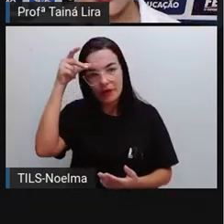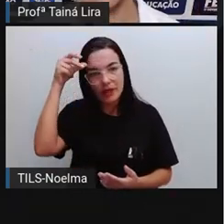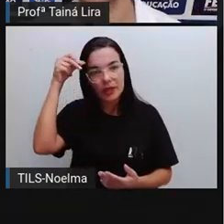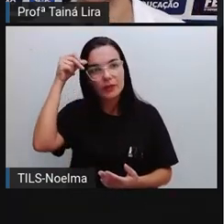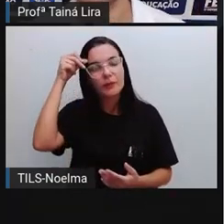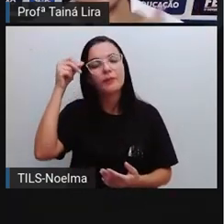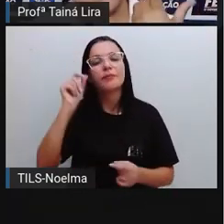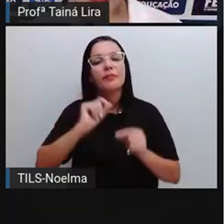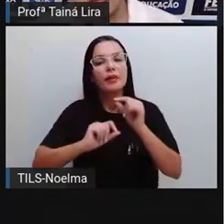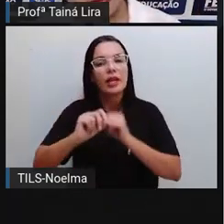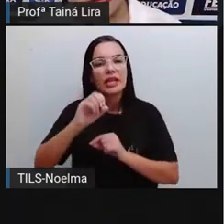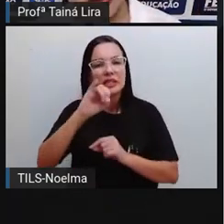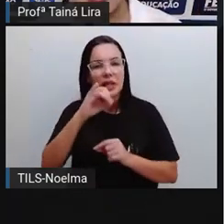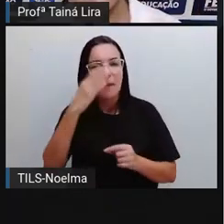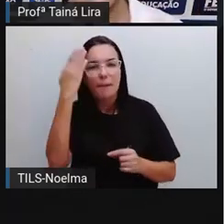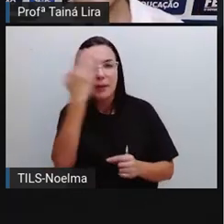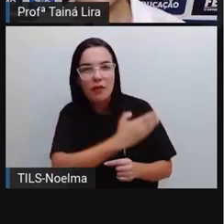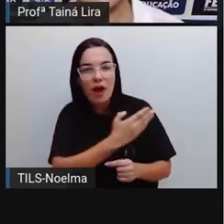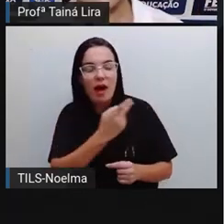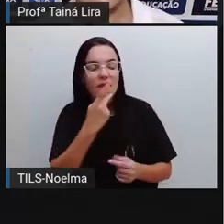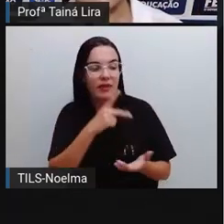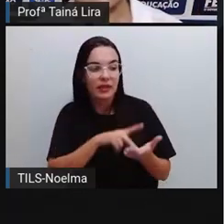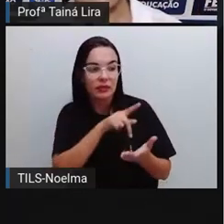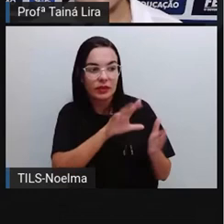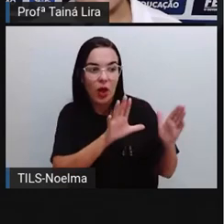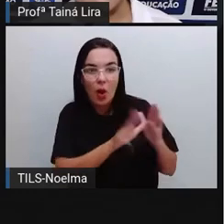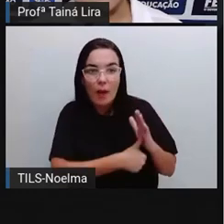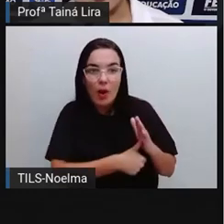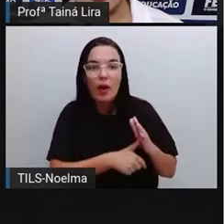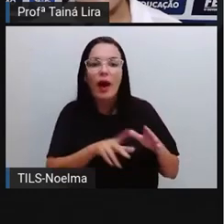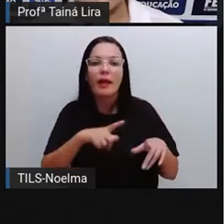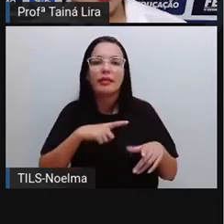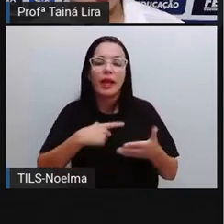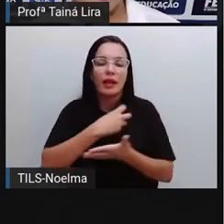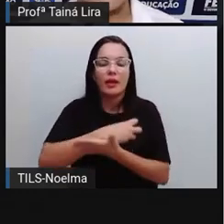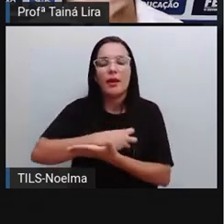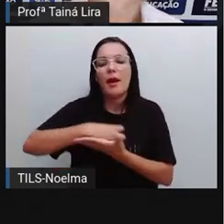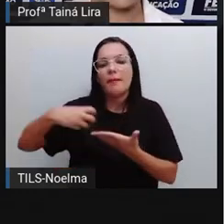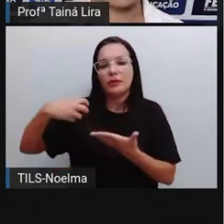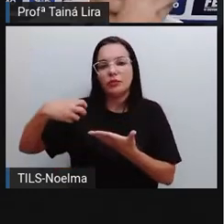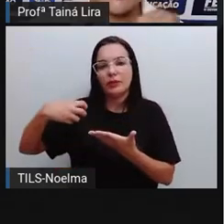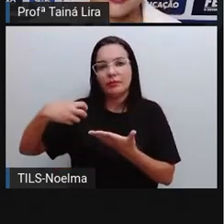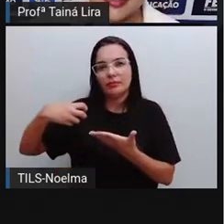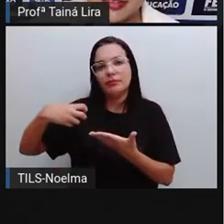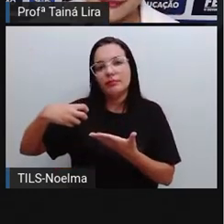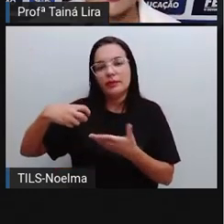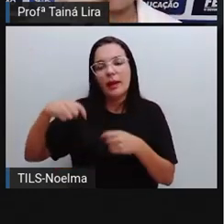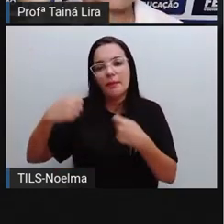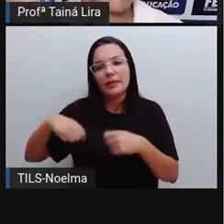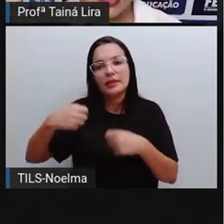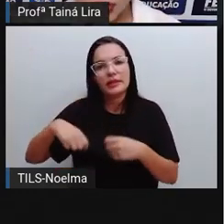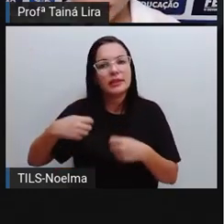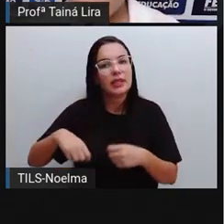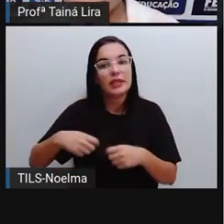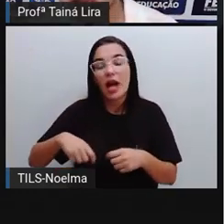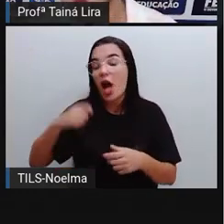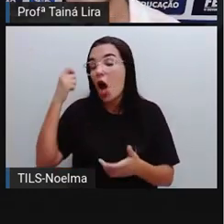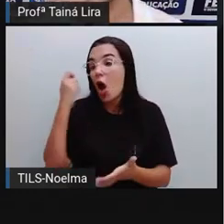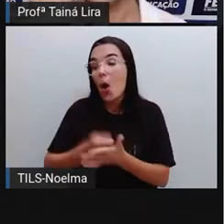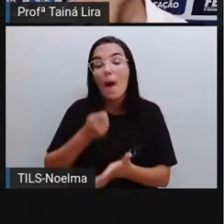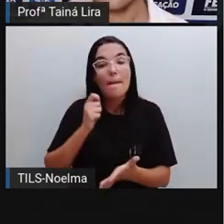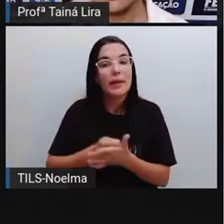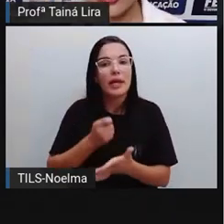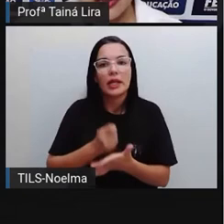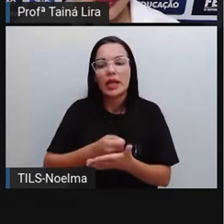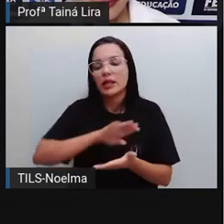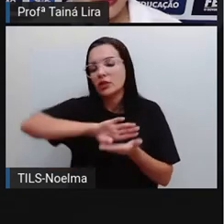investigações e se ficar comprovado, e aí ele sofre o processo de impeachment, que é quando ele precisa, mesmo que seja contra vontade, ele